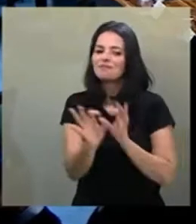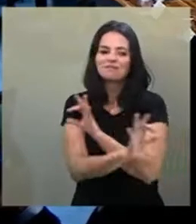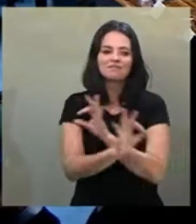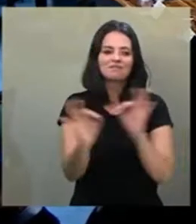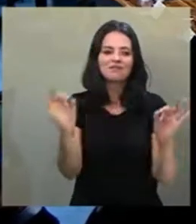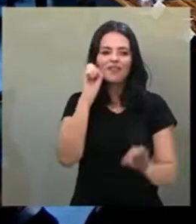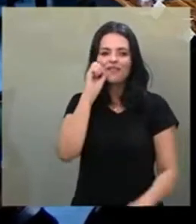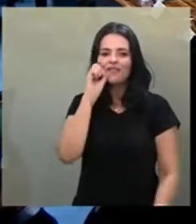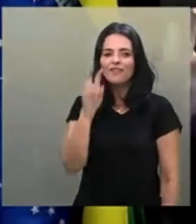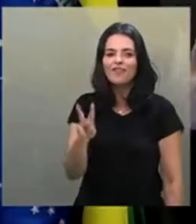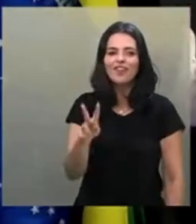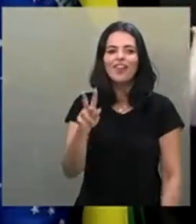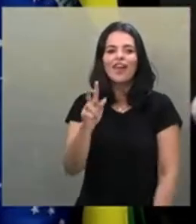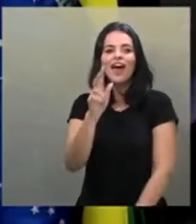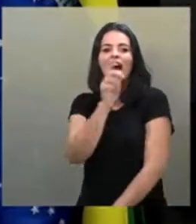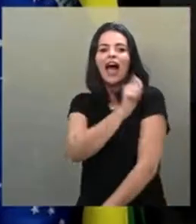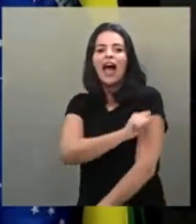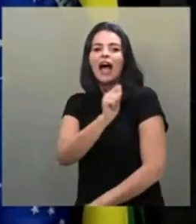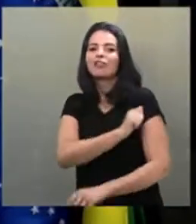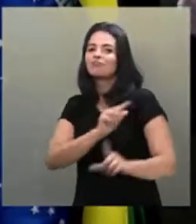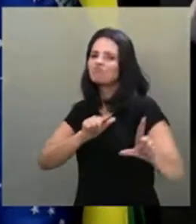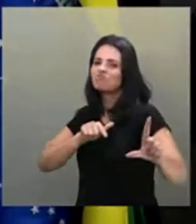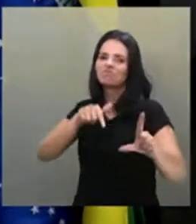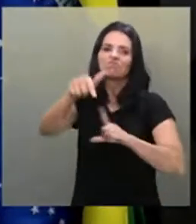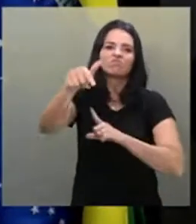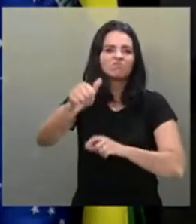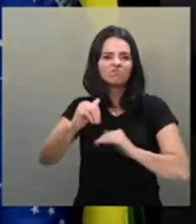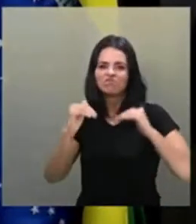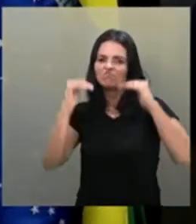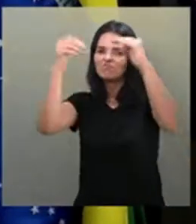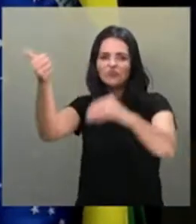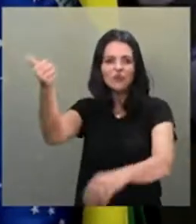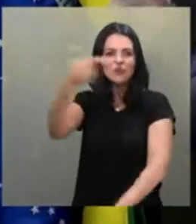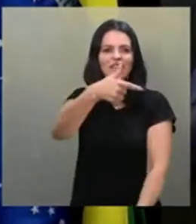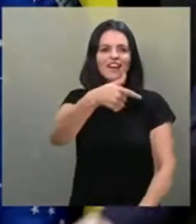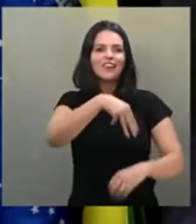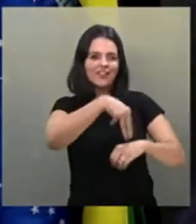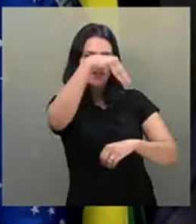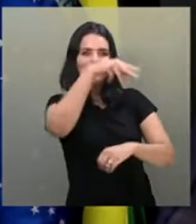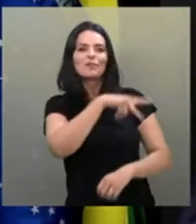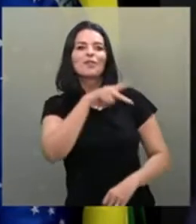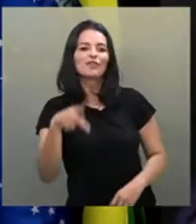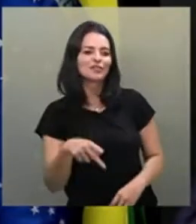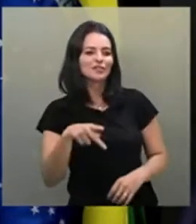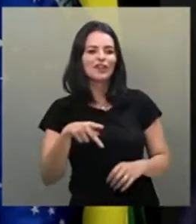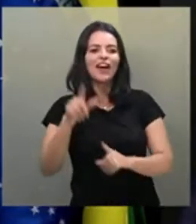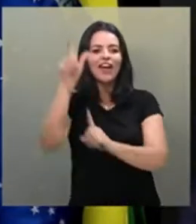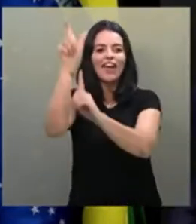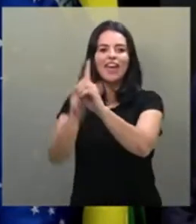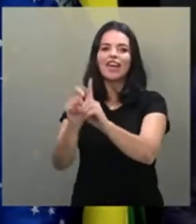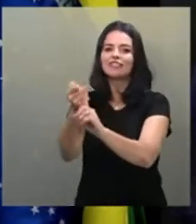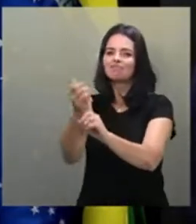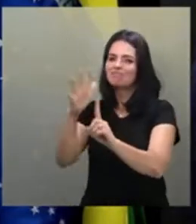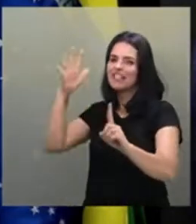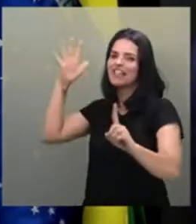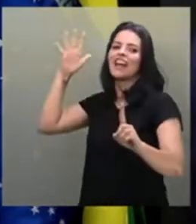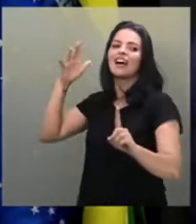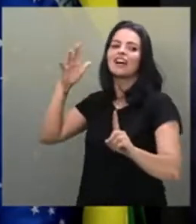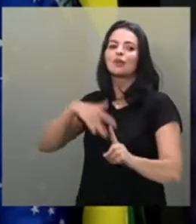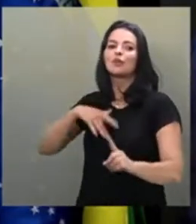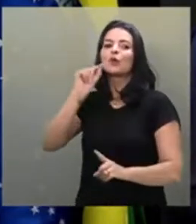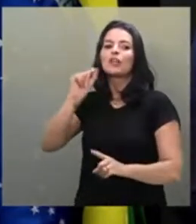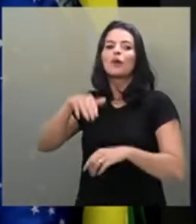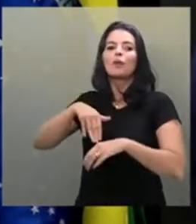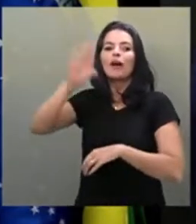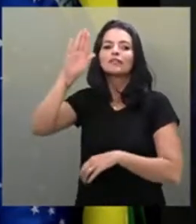os alunos suplantarem os mestres, como é bom ver a Ana brilhar muito mais do que eu tive a oportunidade de fazer como advogada.